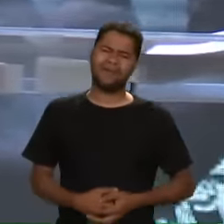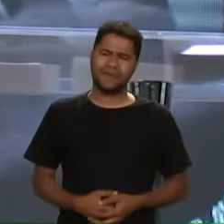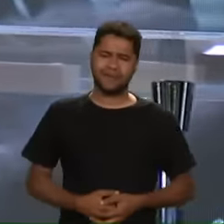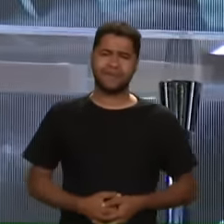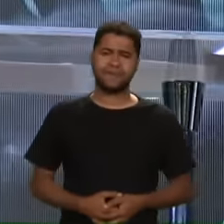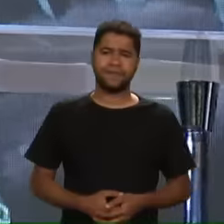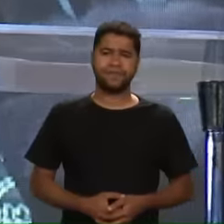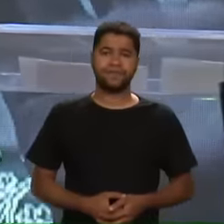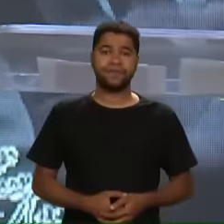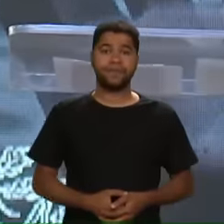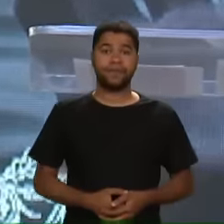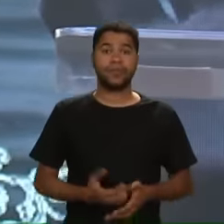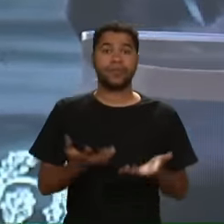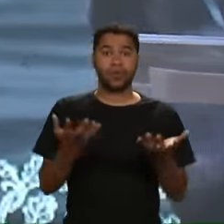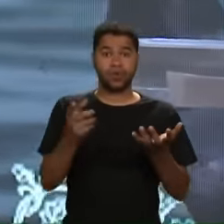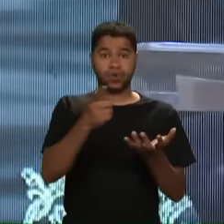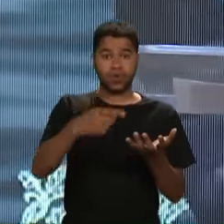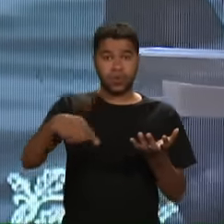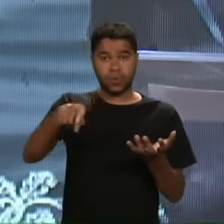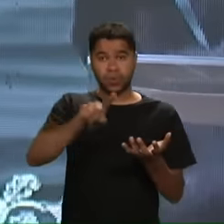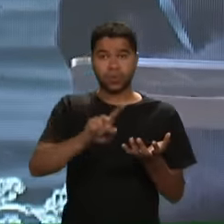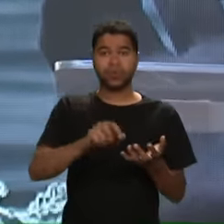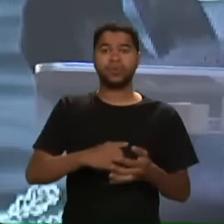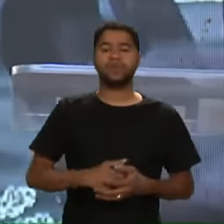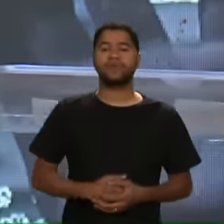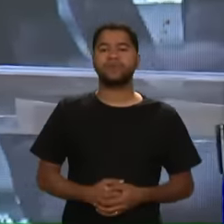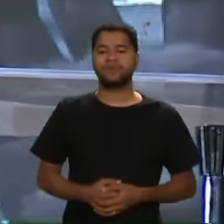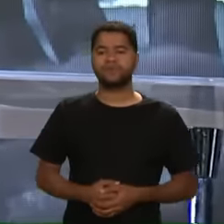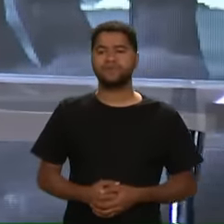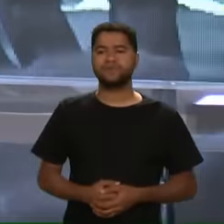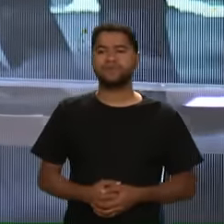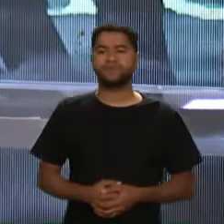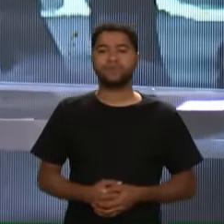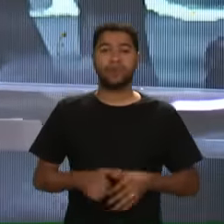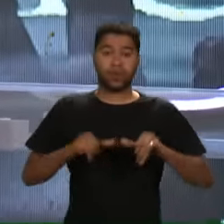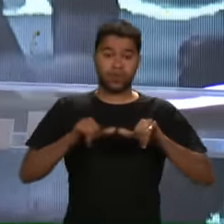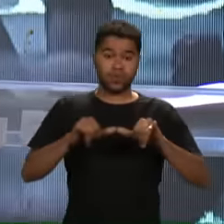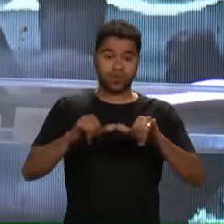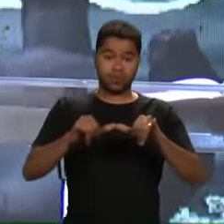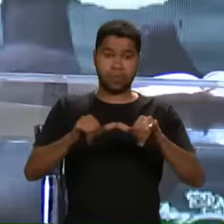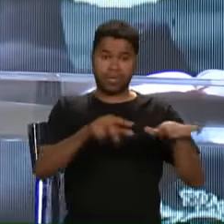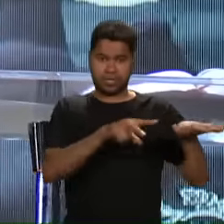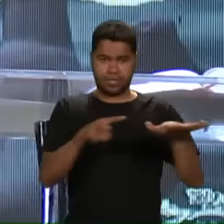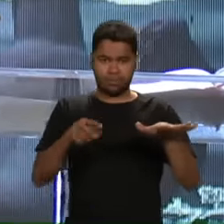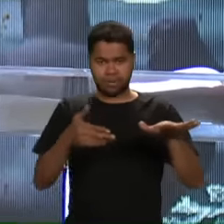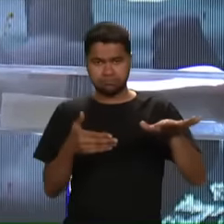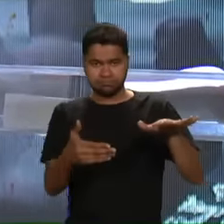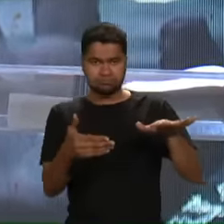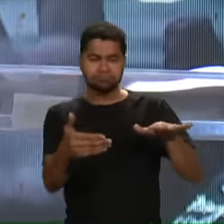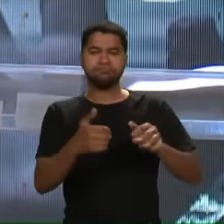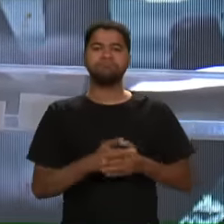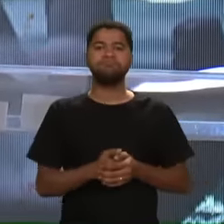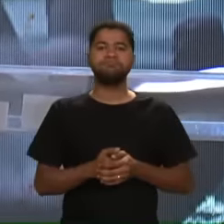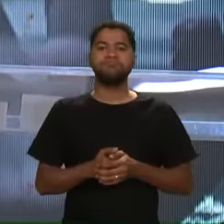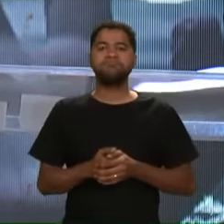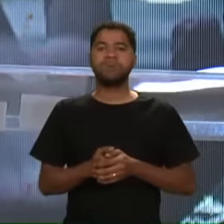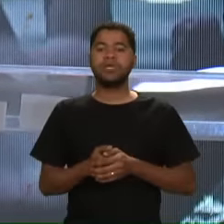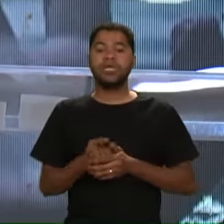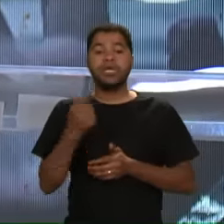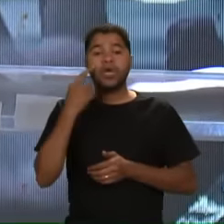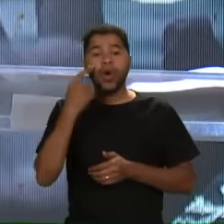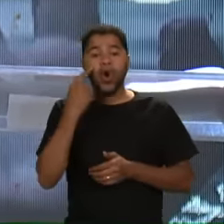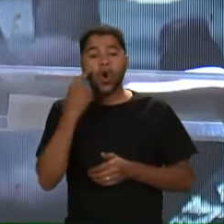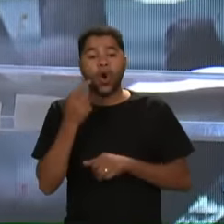Eu queria que você fosse Num supermercado Essa semana E procurasse comprar